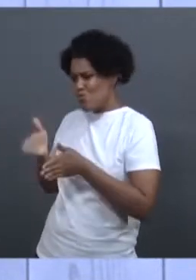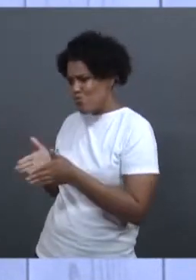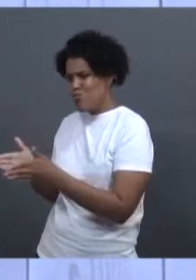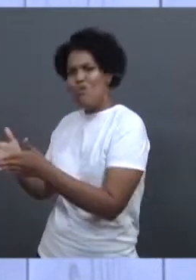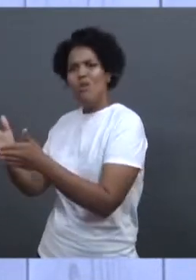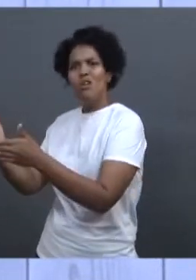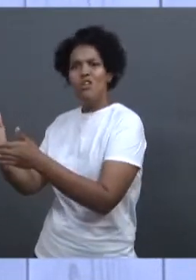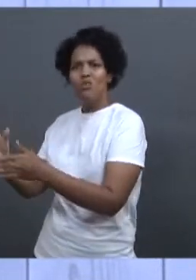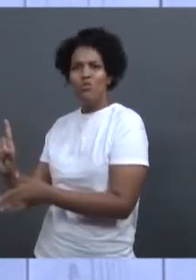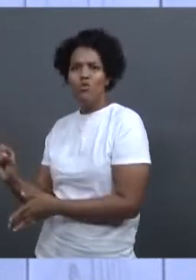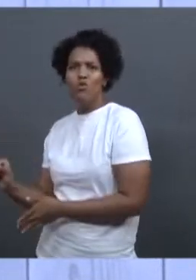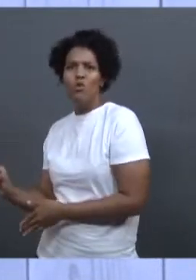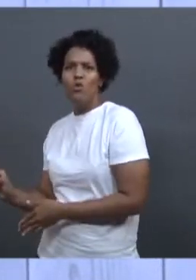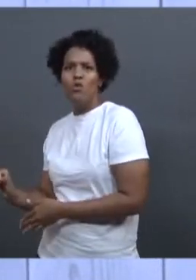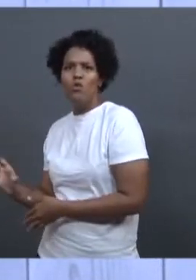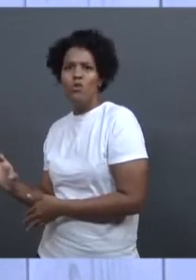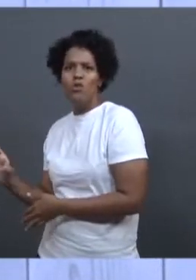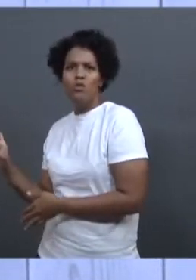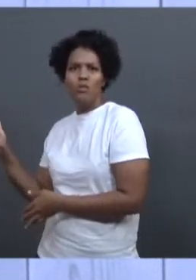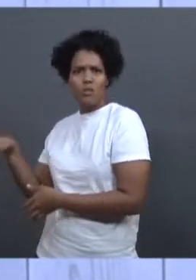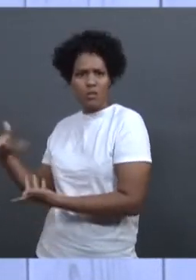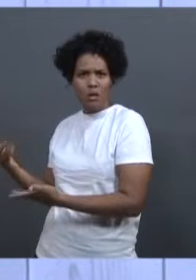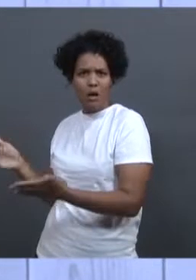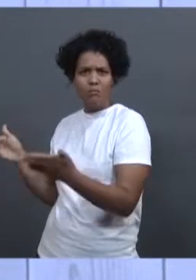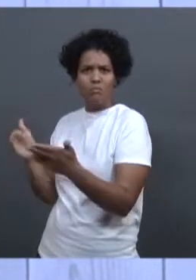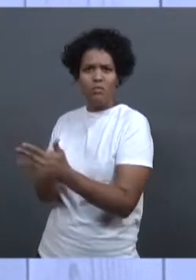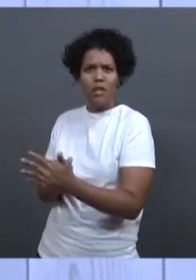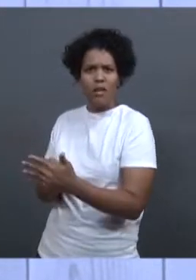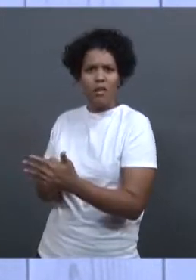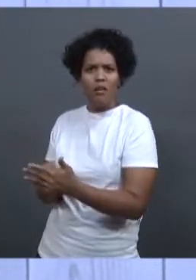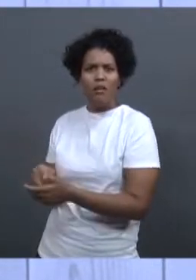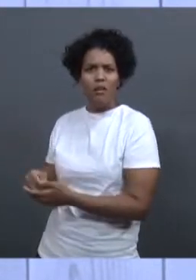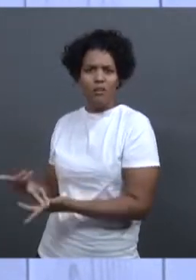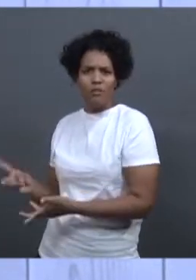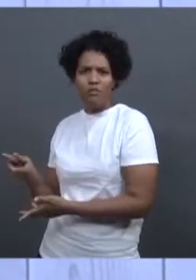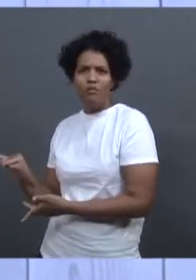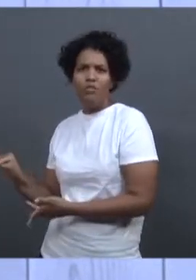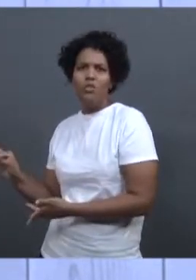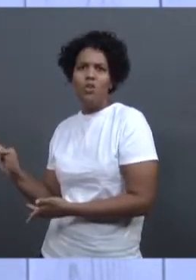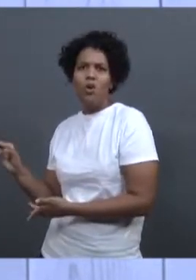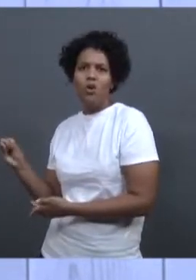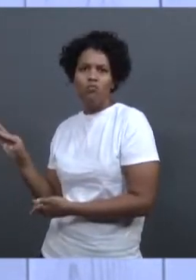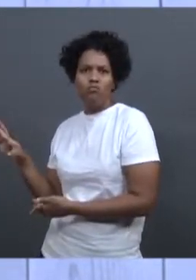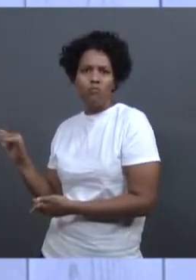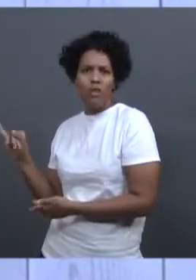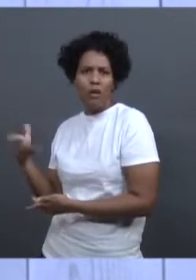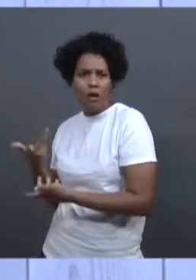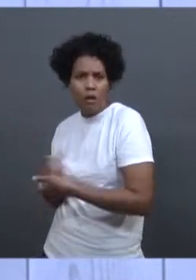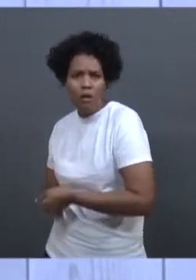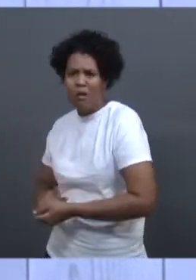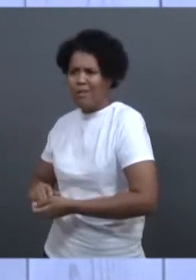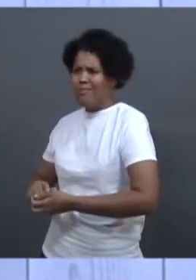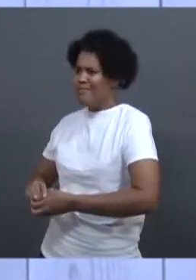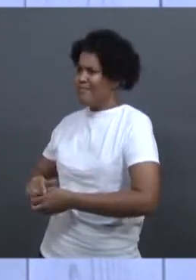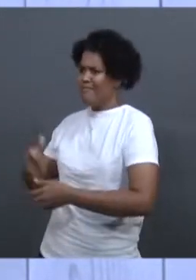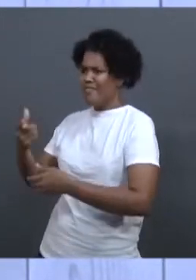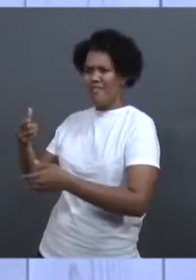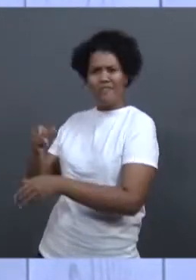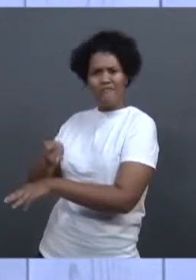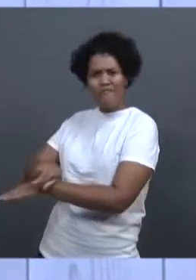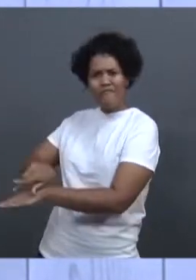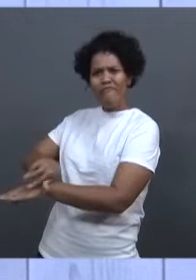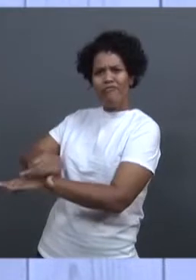até Vitória foi completamente afetado e vai levar muitos anos para se recuperar ambientalmente.